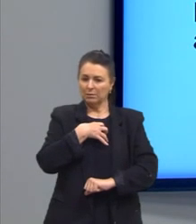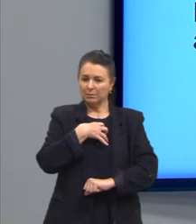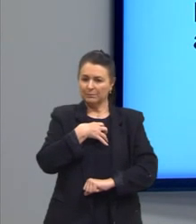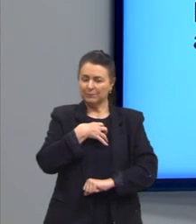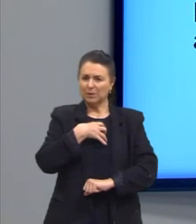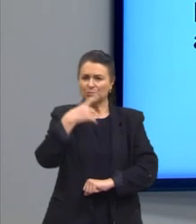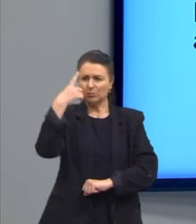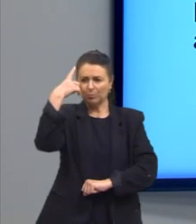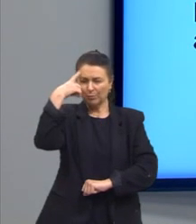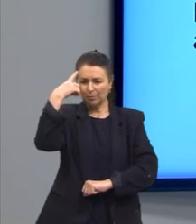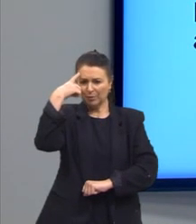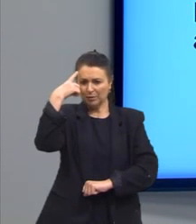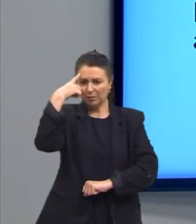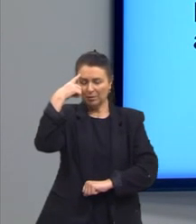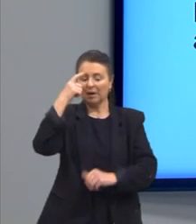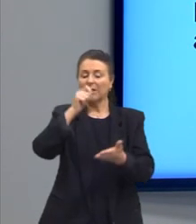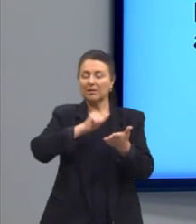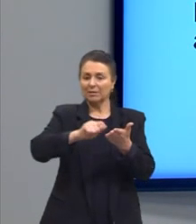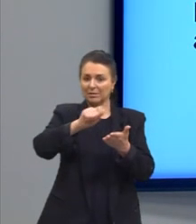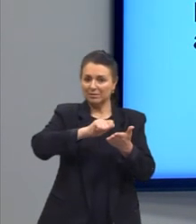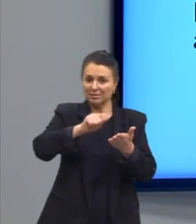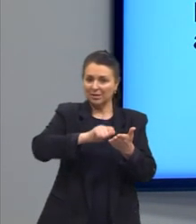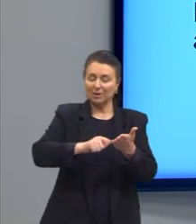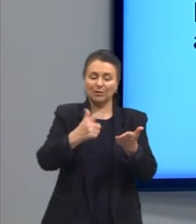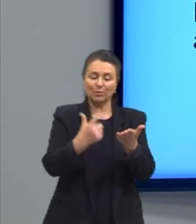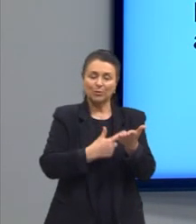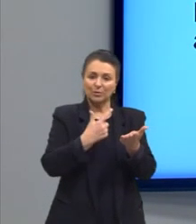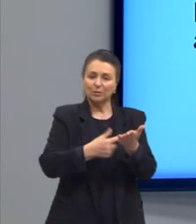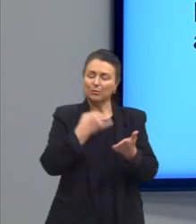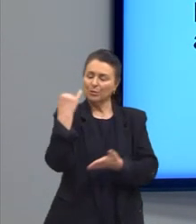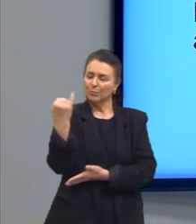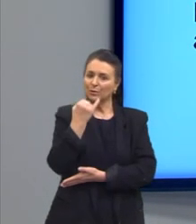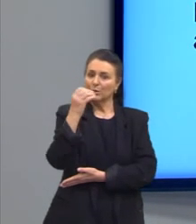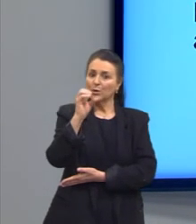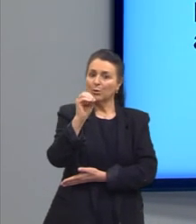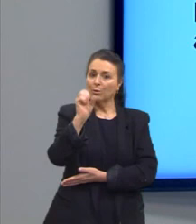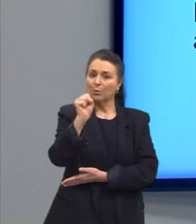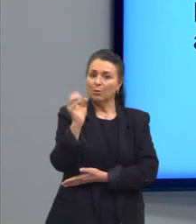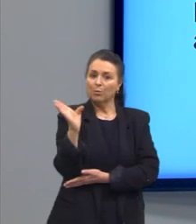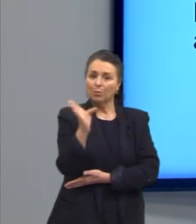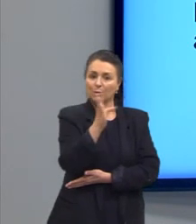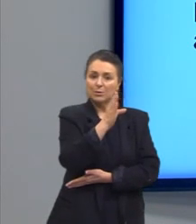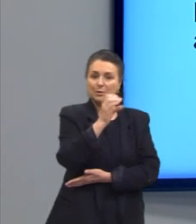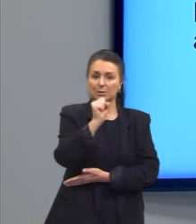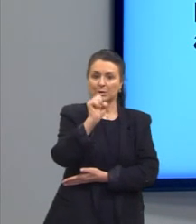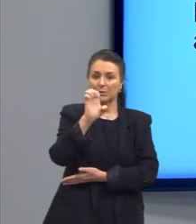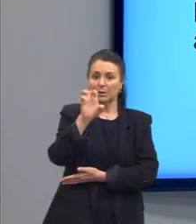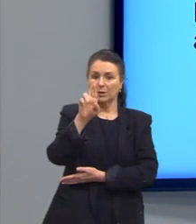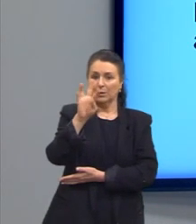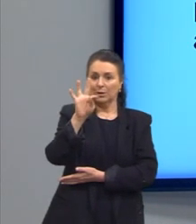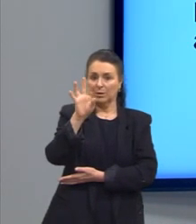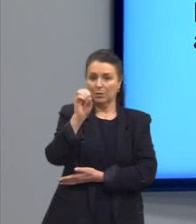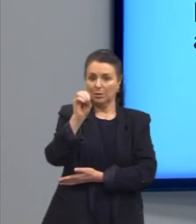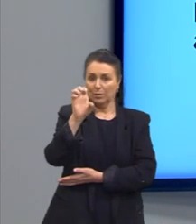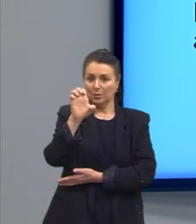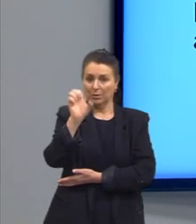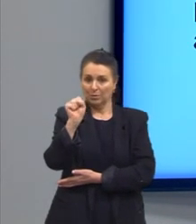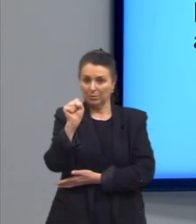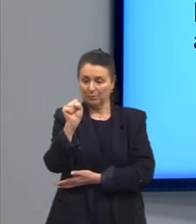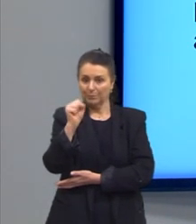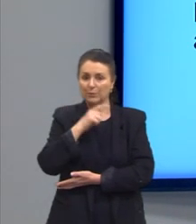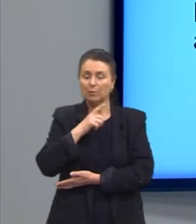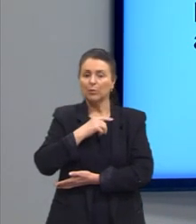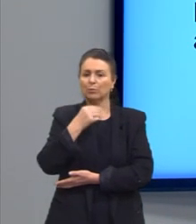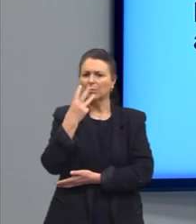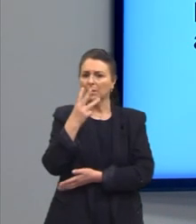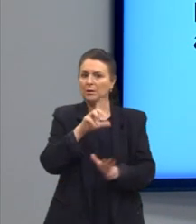pensar sobre. E aí ele escreve Os Sertões e vira um grande fenômeno. Então ele testemunhou o evento durante